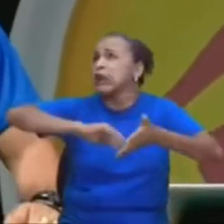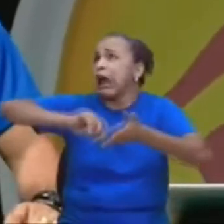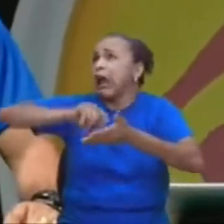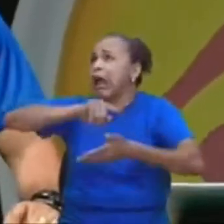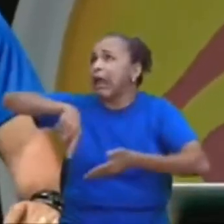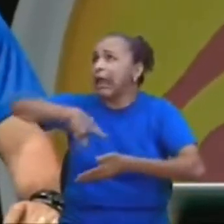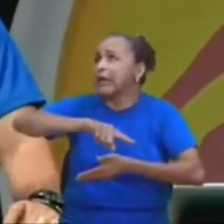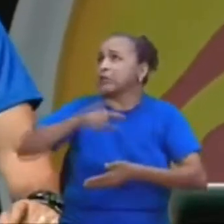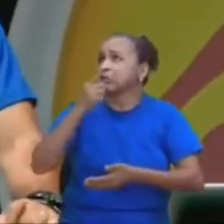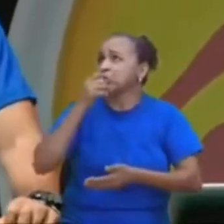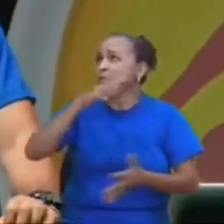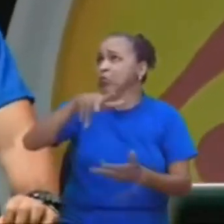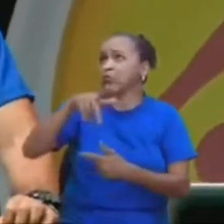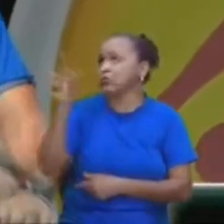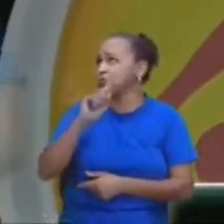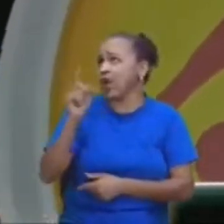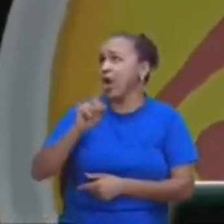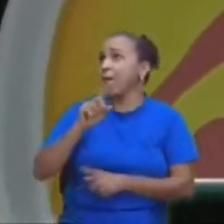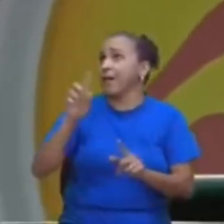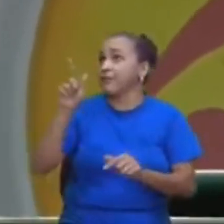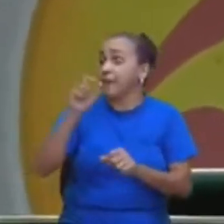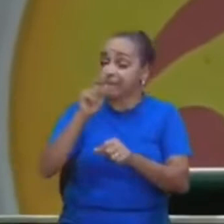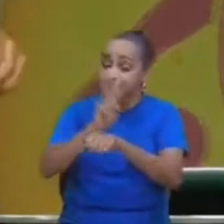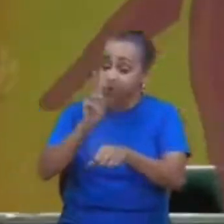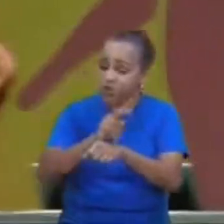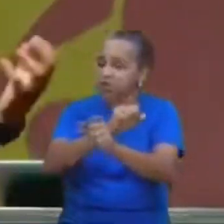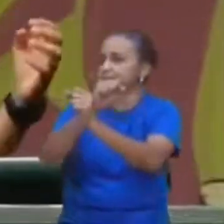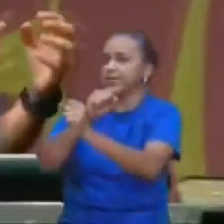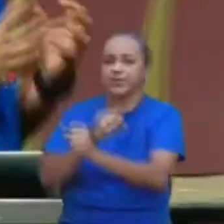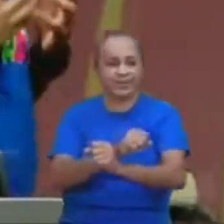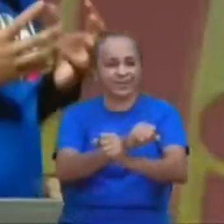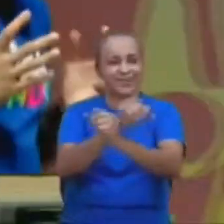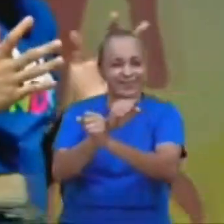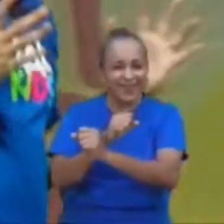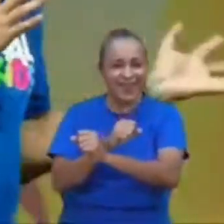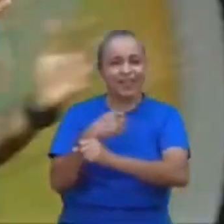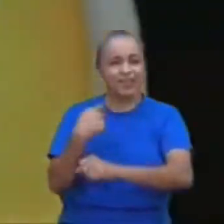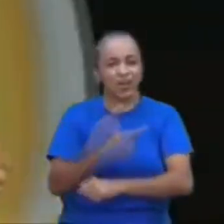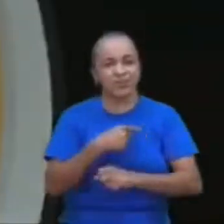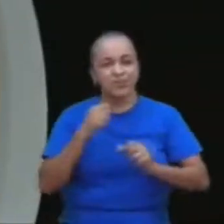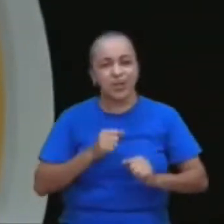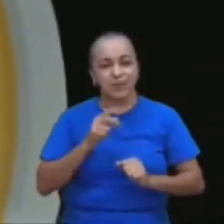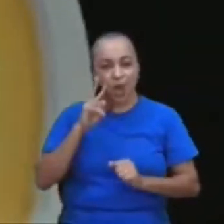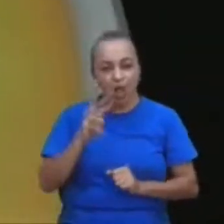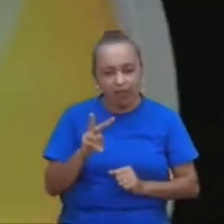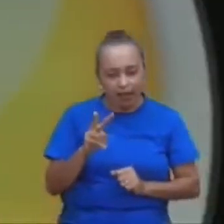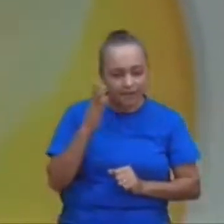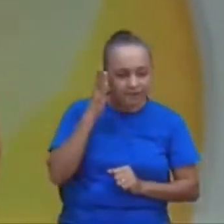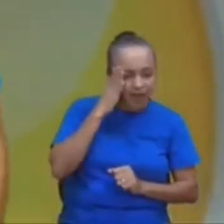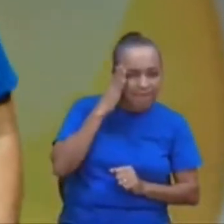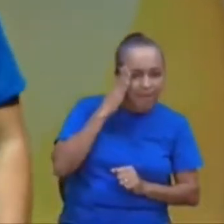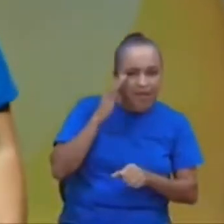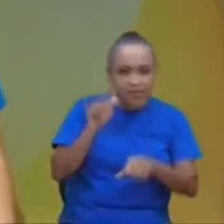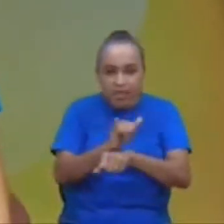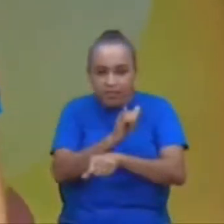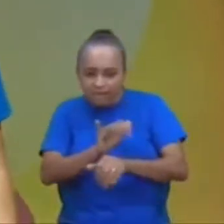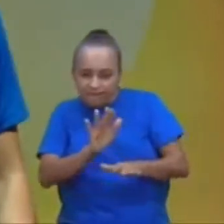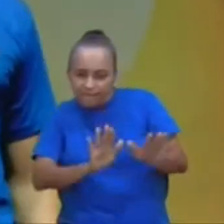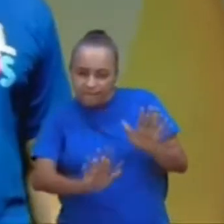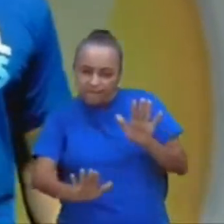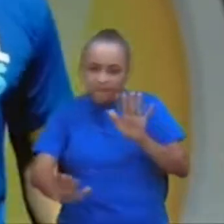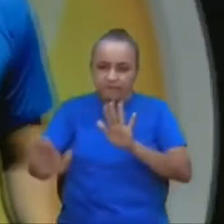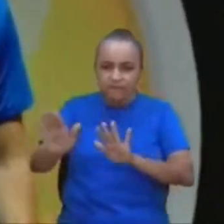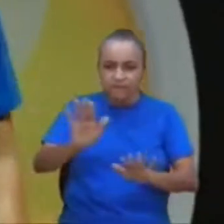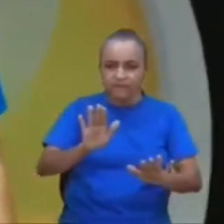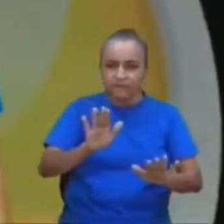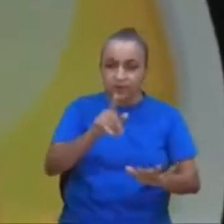espertos, como Miriam foi, nós podemos olhar, as coisas que podem acontecer, a gente tem que ter cuidado, a gente tem que